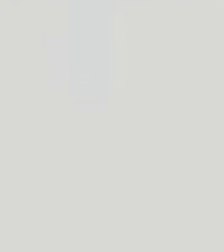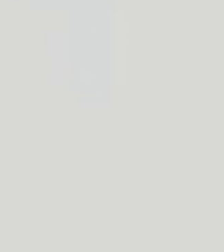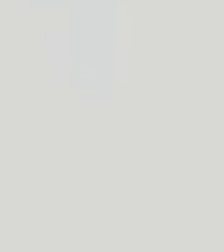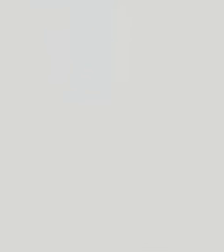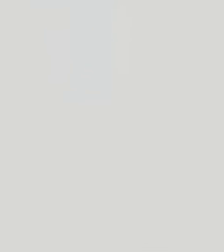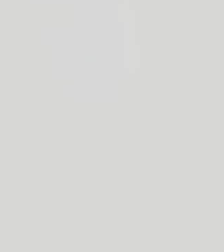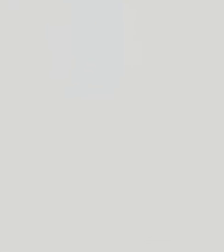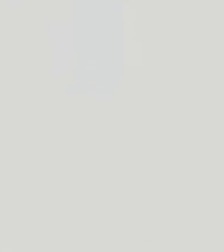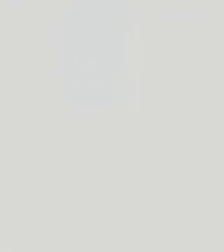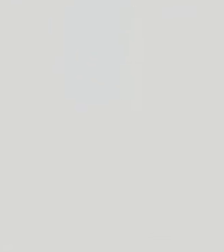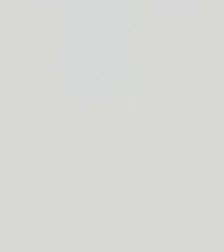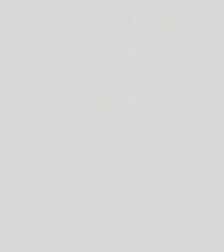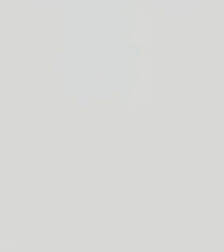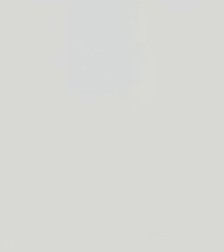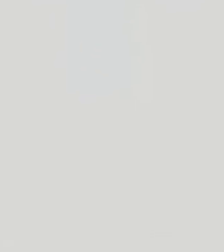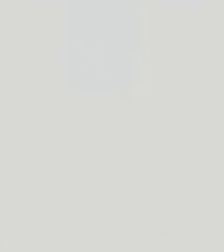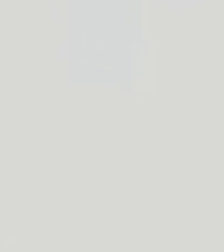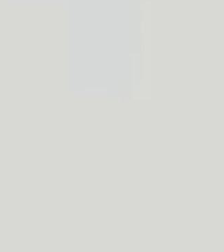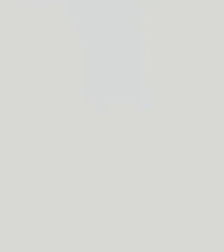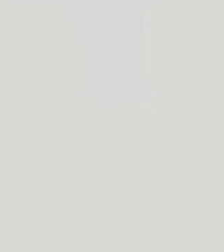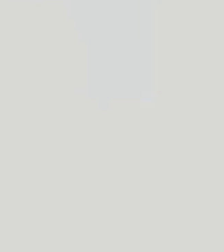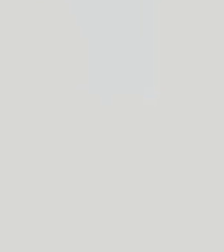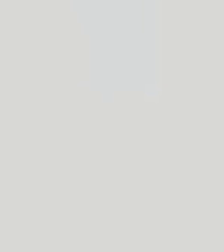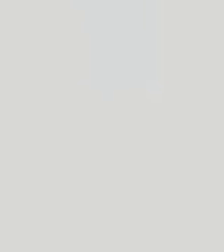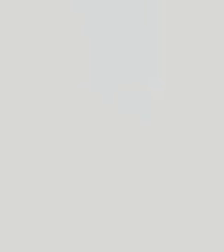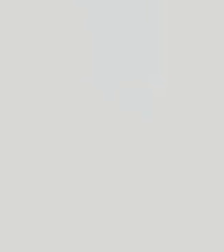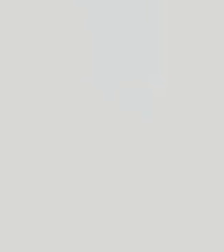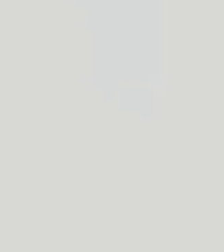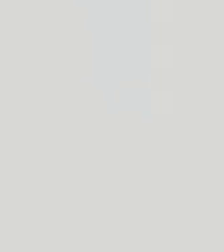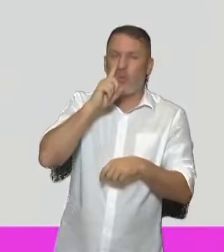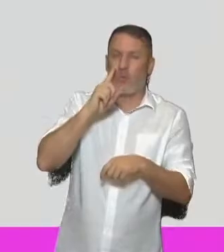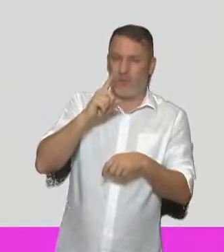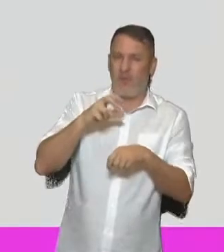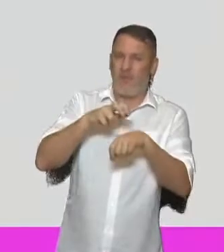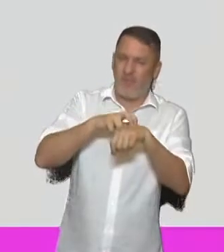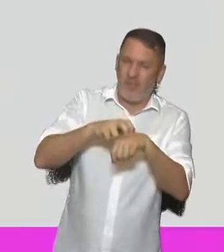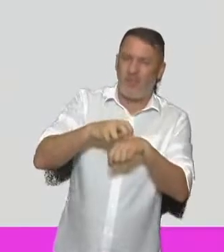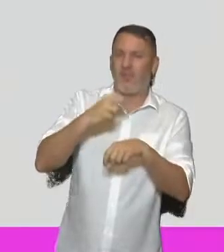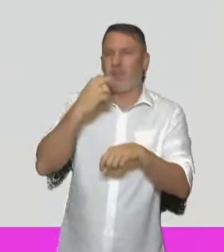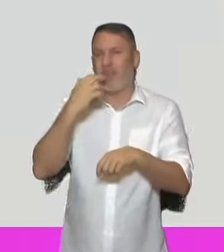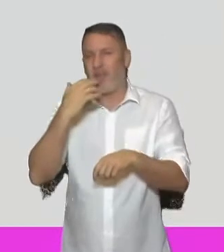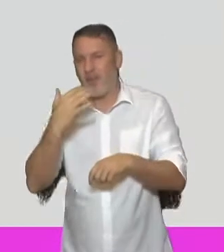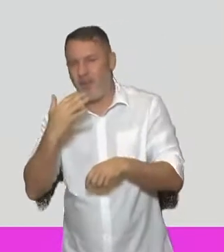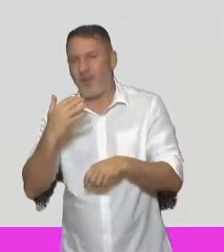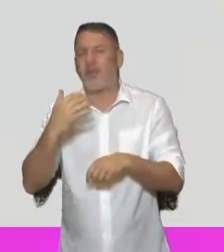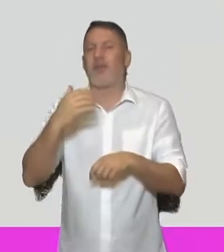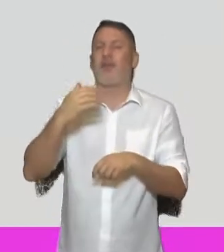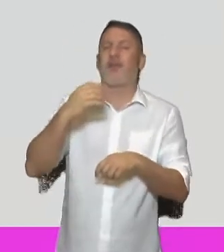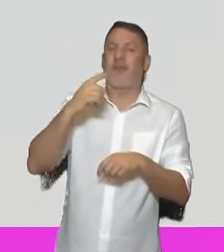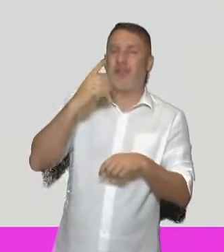único município da Grande Vitória a entrar nesta classificação. Veja aí que na Grande Vitória,